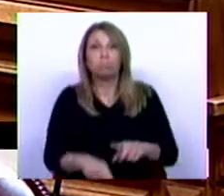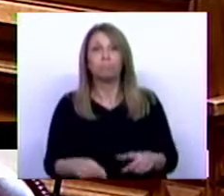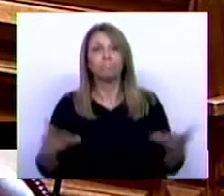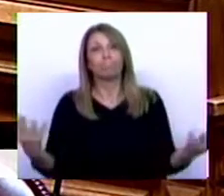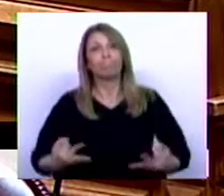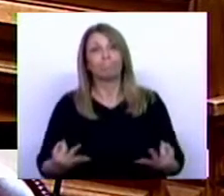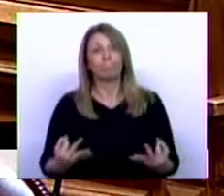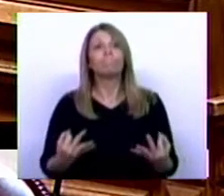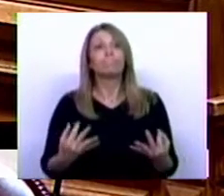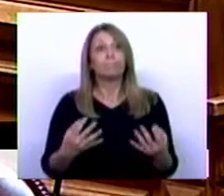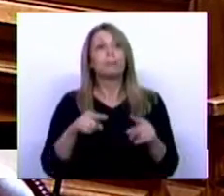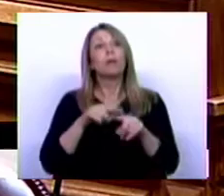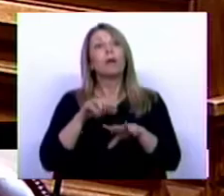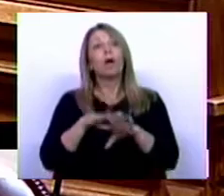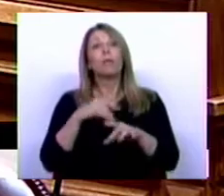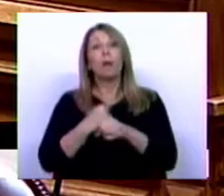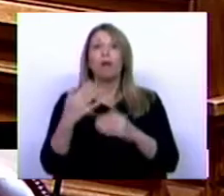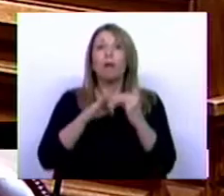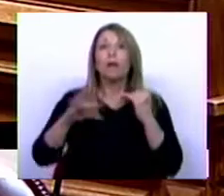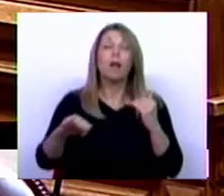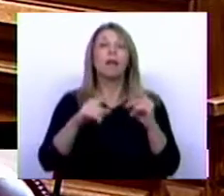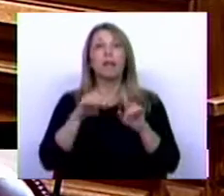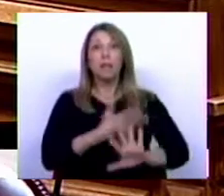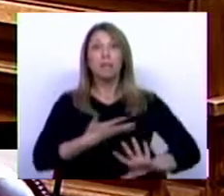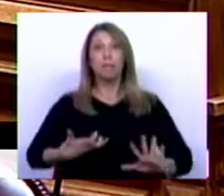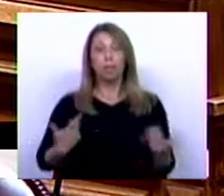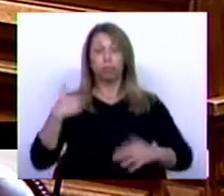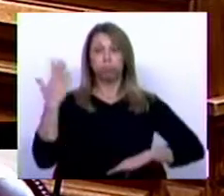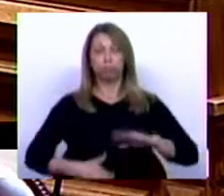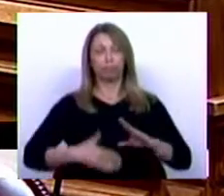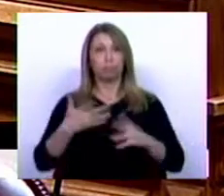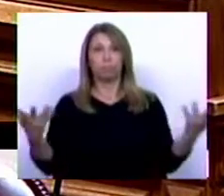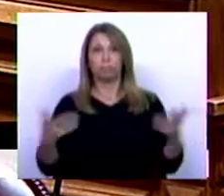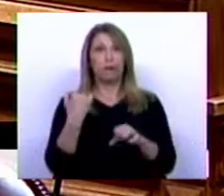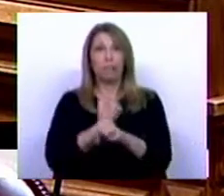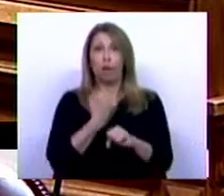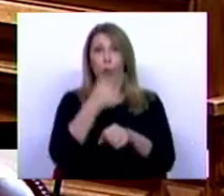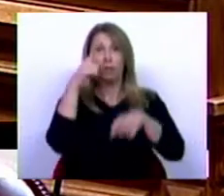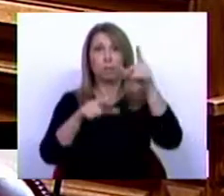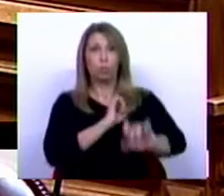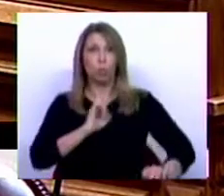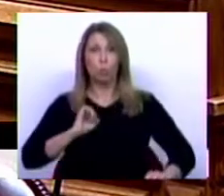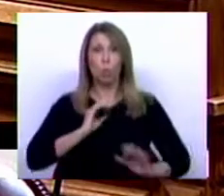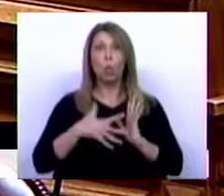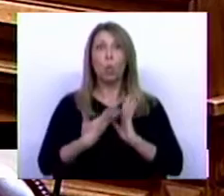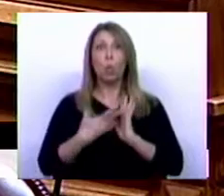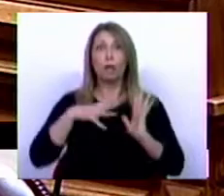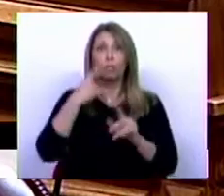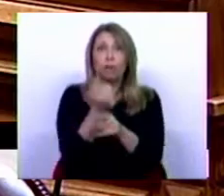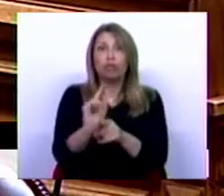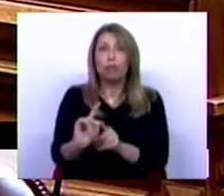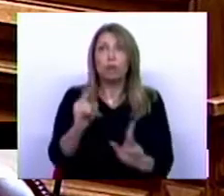económico e de emprego que criou de modo súbito e totalmente indesperado para todos nós, para os empregadores e para trabalhadores, um quadro excepcional de crise